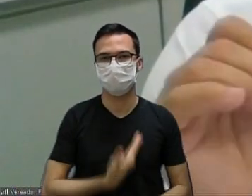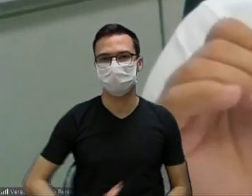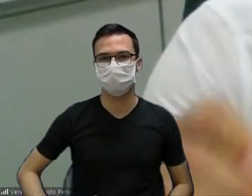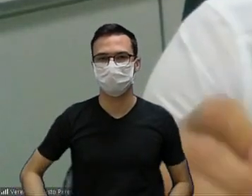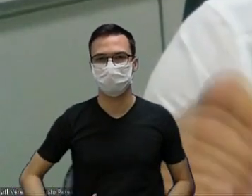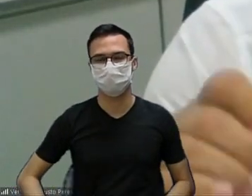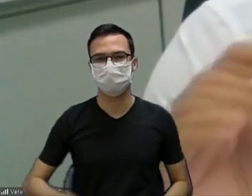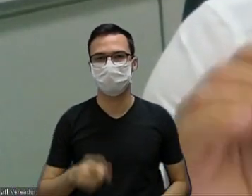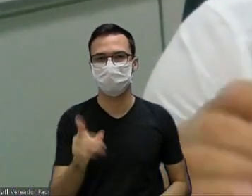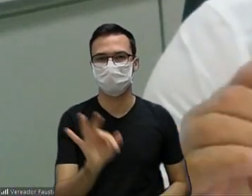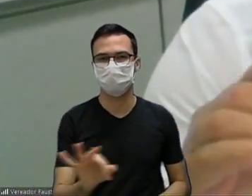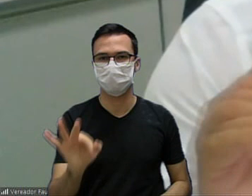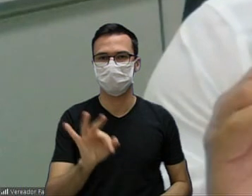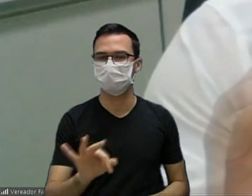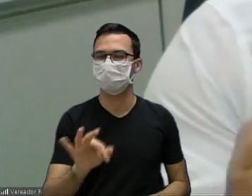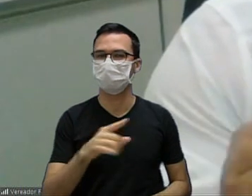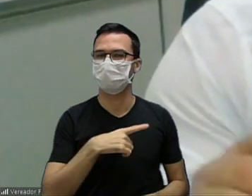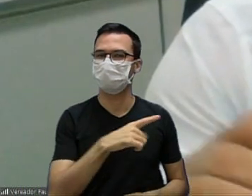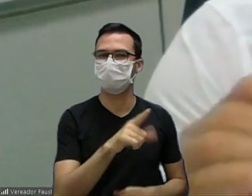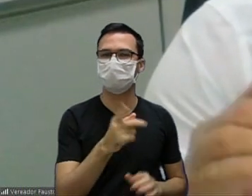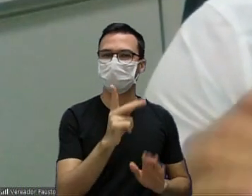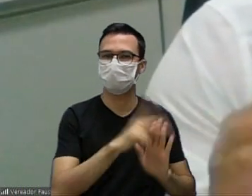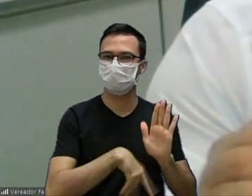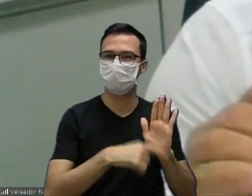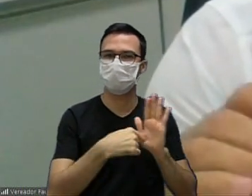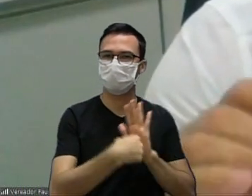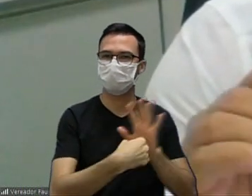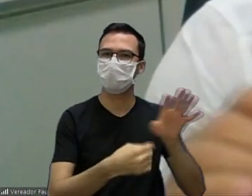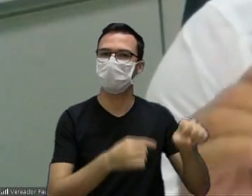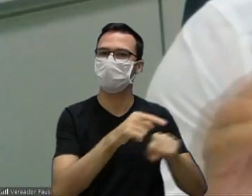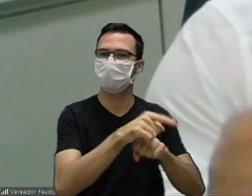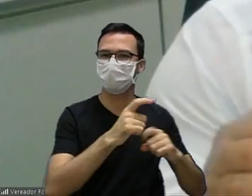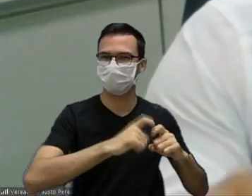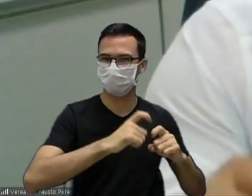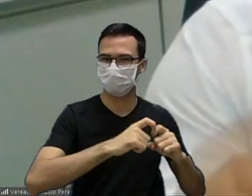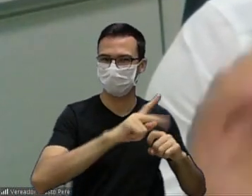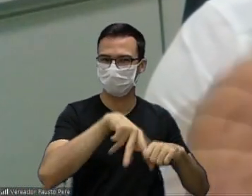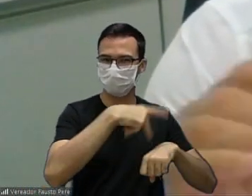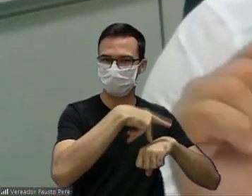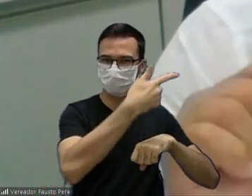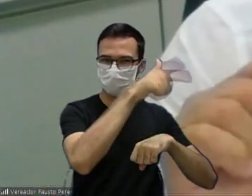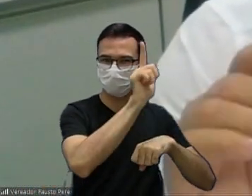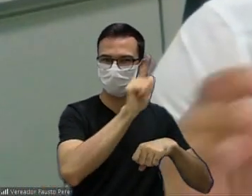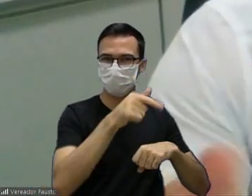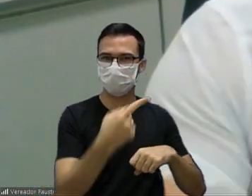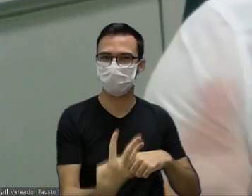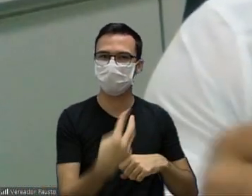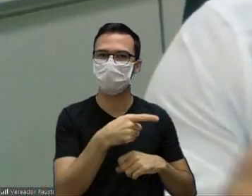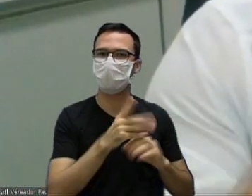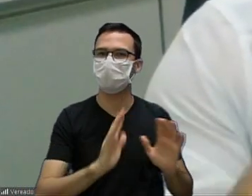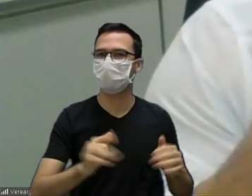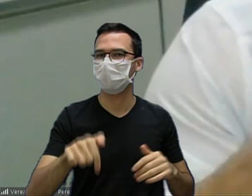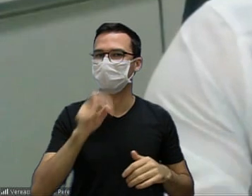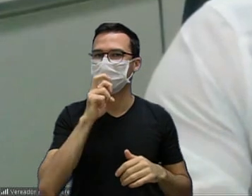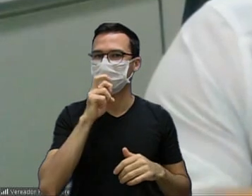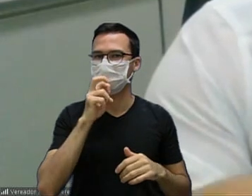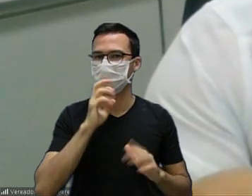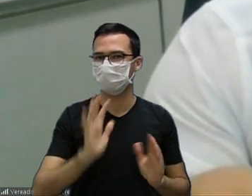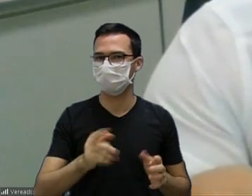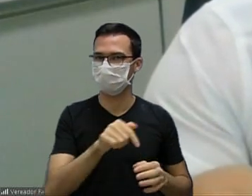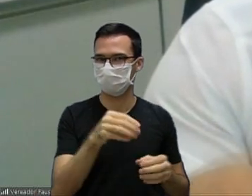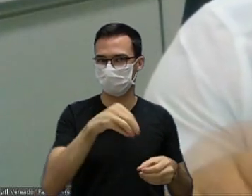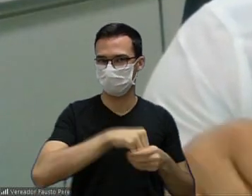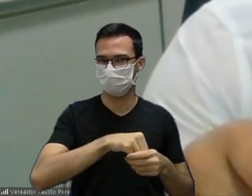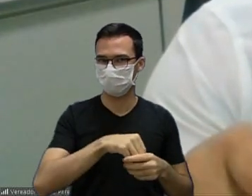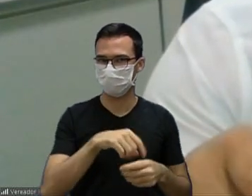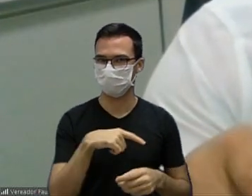federal que abriu um programa para a contratação desses médicos em estrangeiro 13 novos médicos estrangeiros estão fazendo parte agora